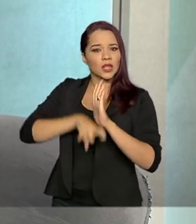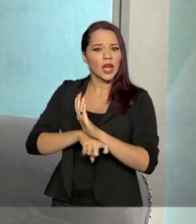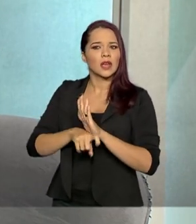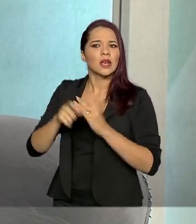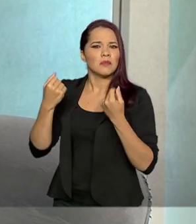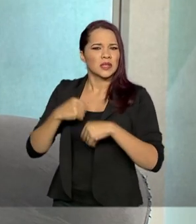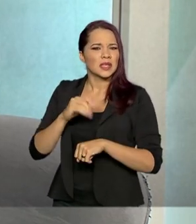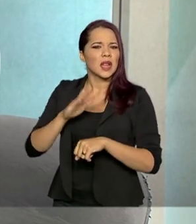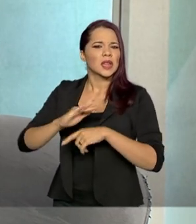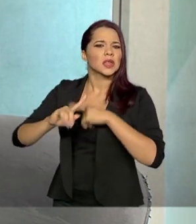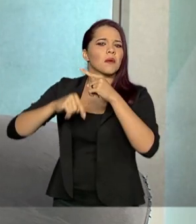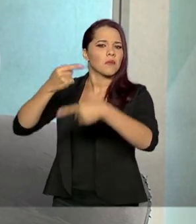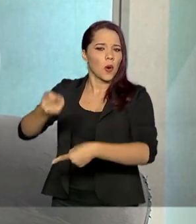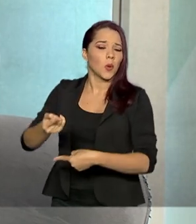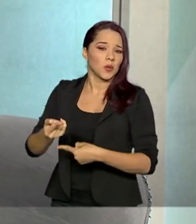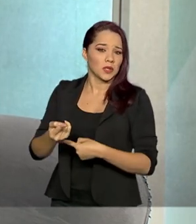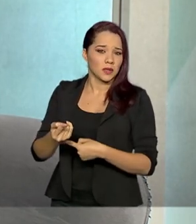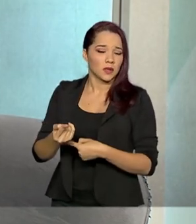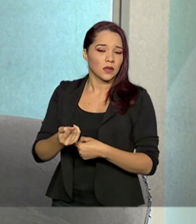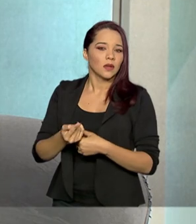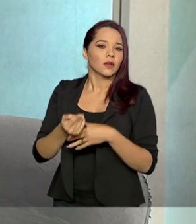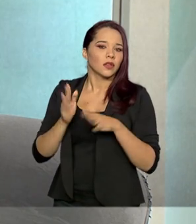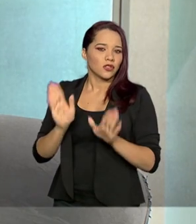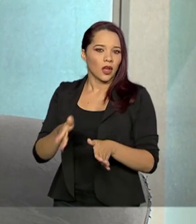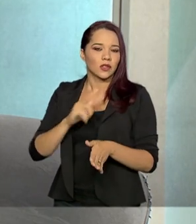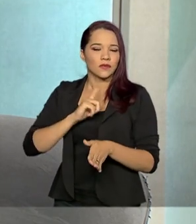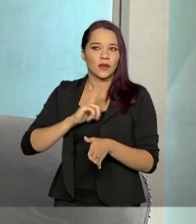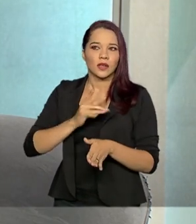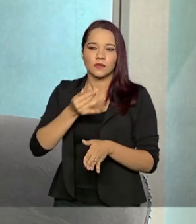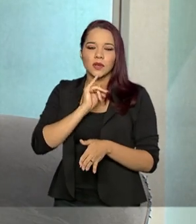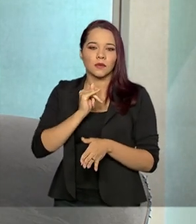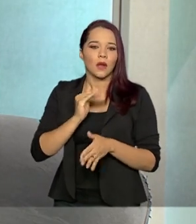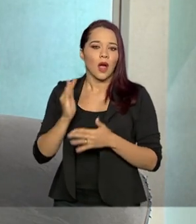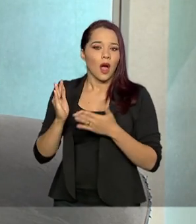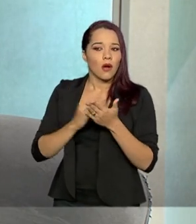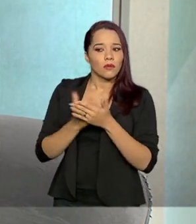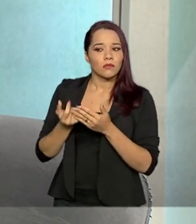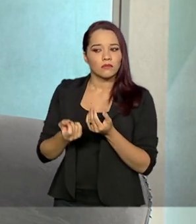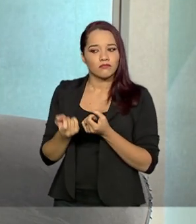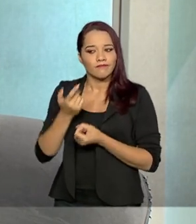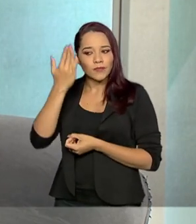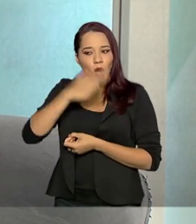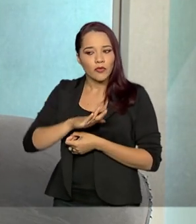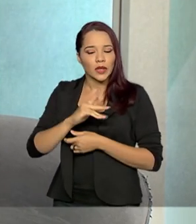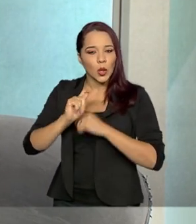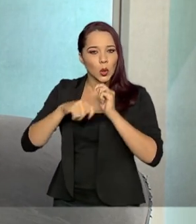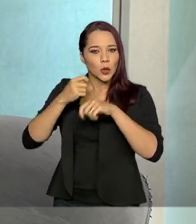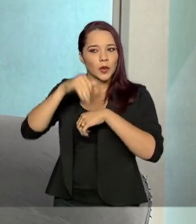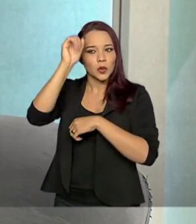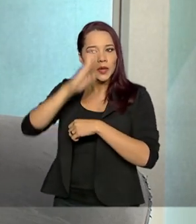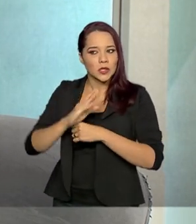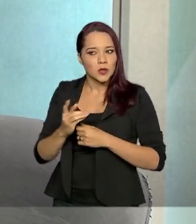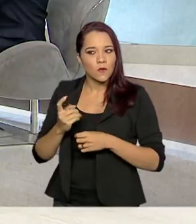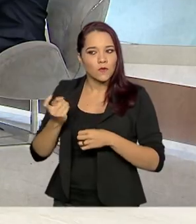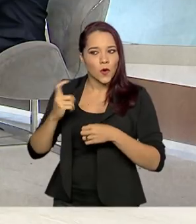um segundo momento, onde nós já tivéssemos alguns sinais de recuperação da economia brasileira?